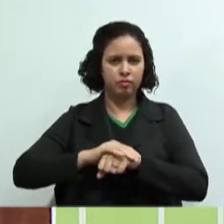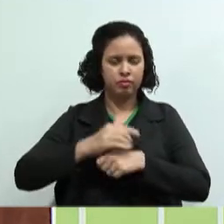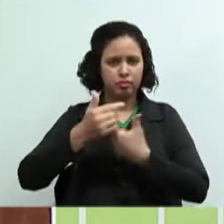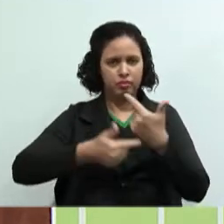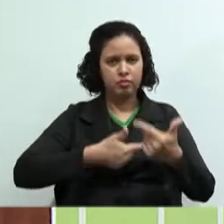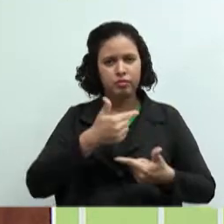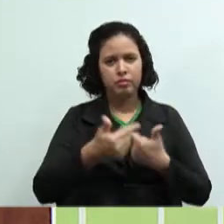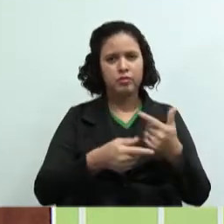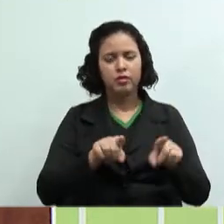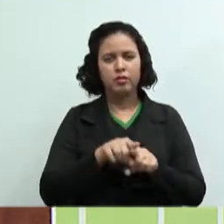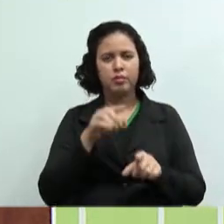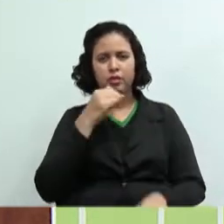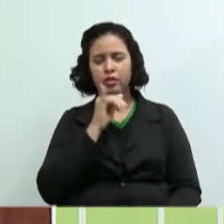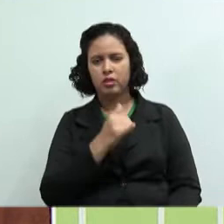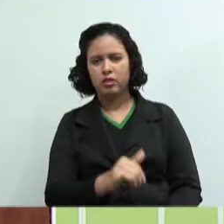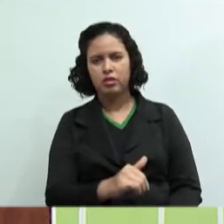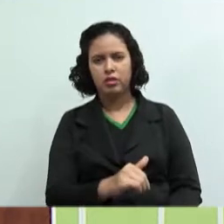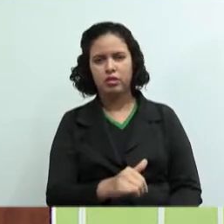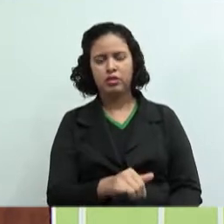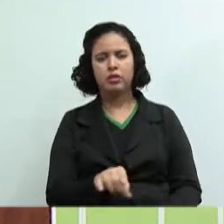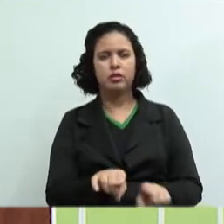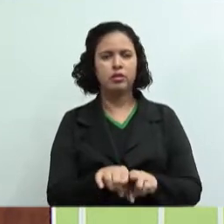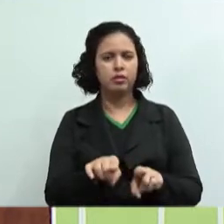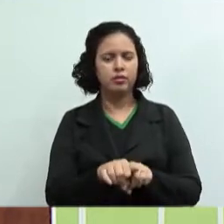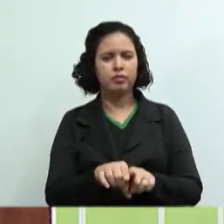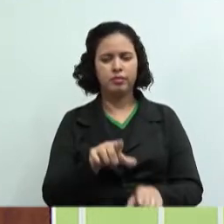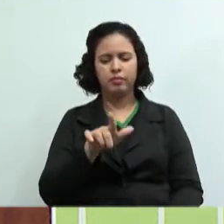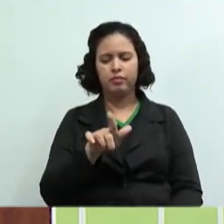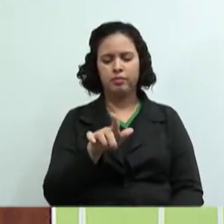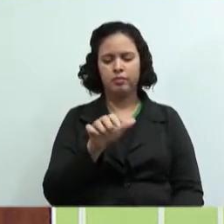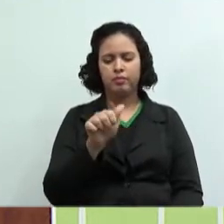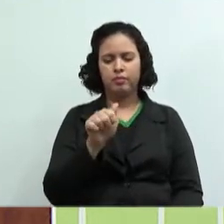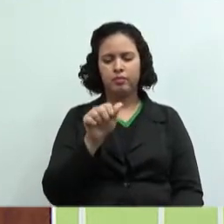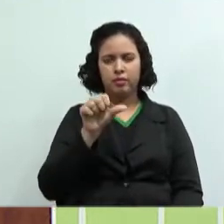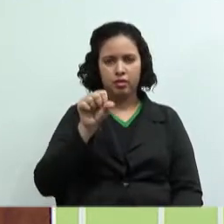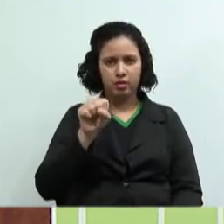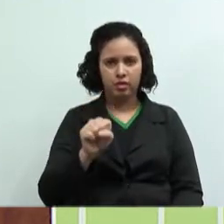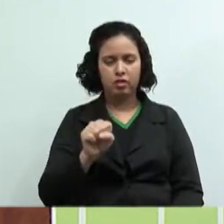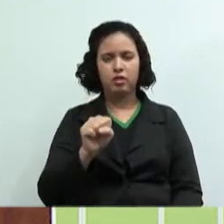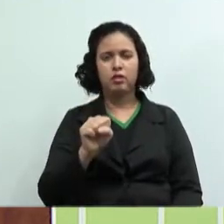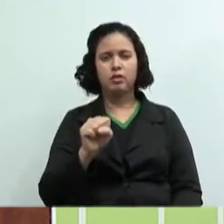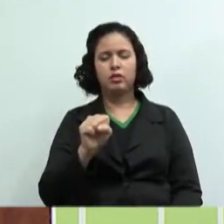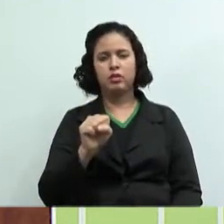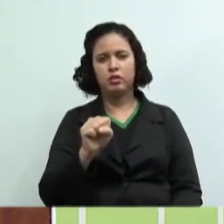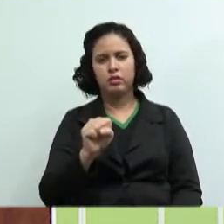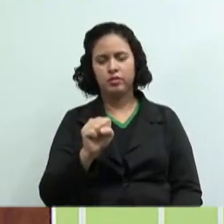também o consumo de energia, o consumo de gás, se você não for fazer no